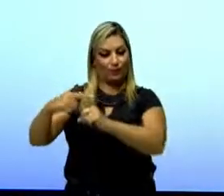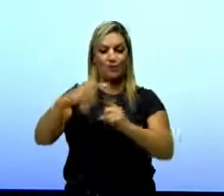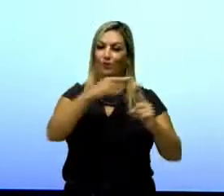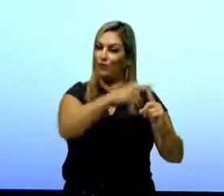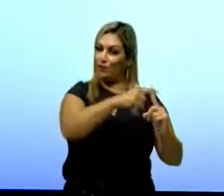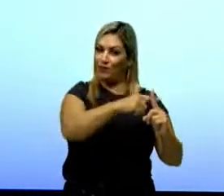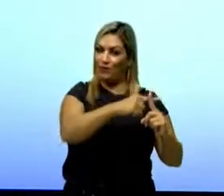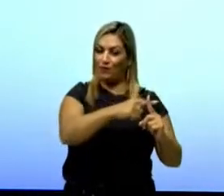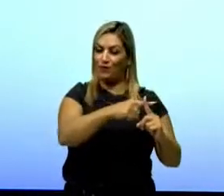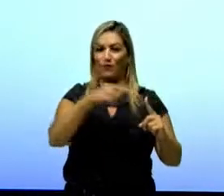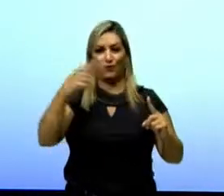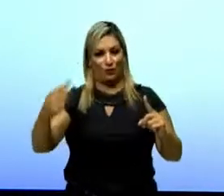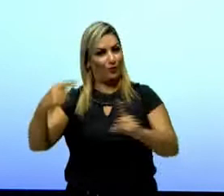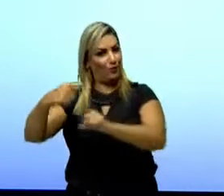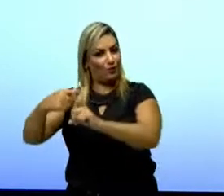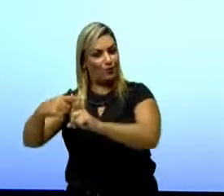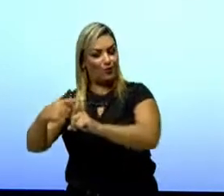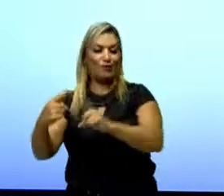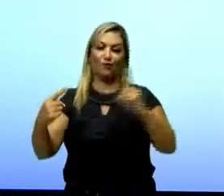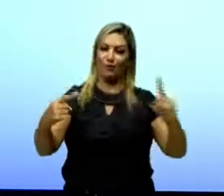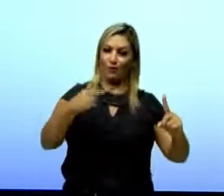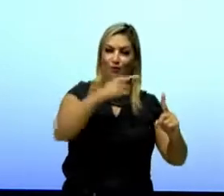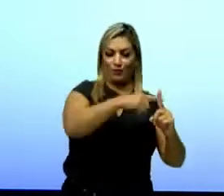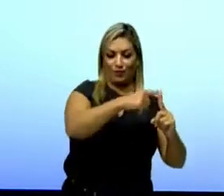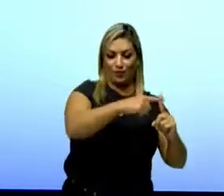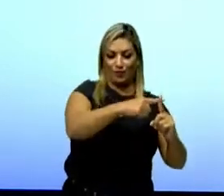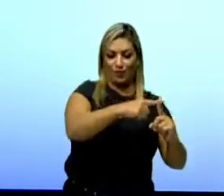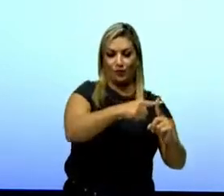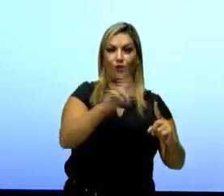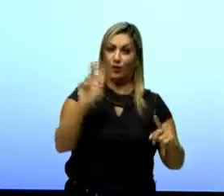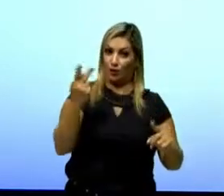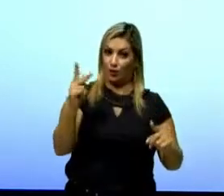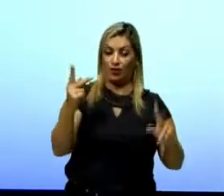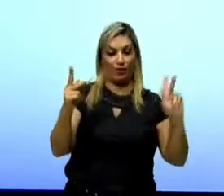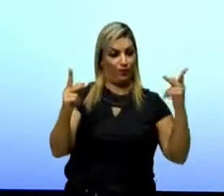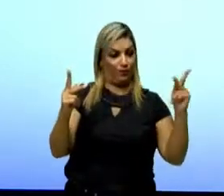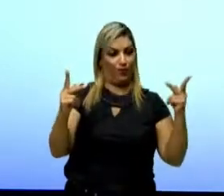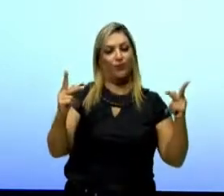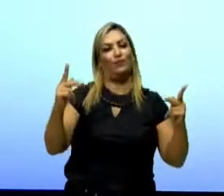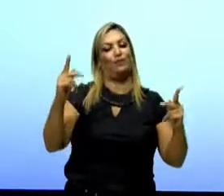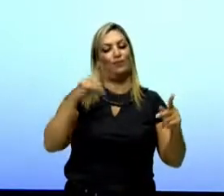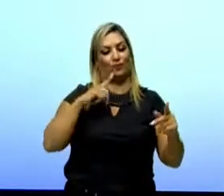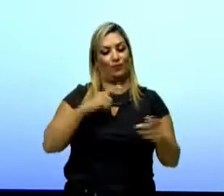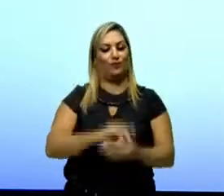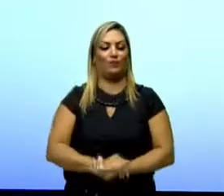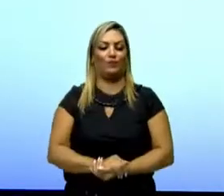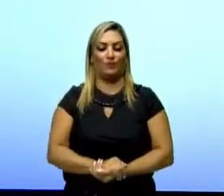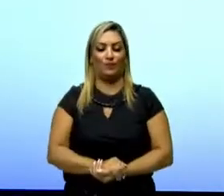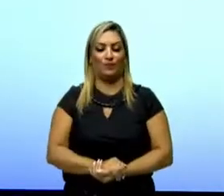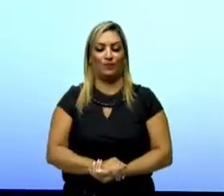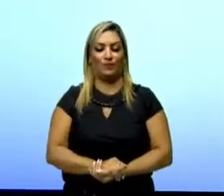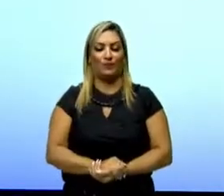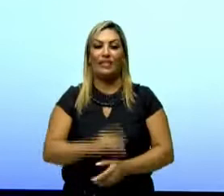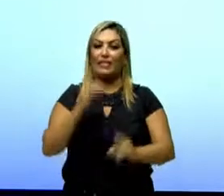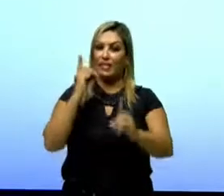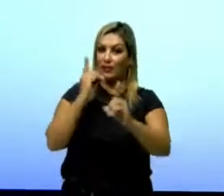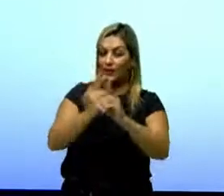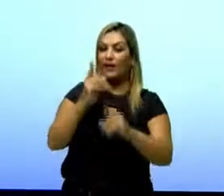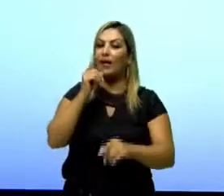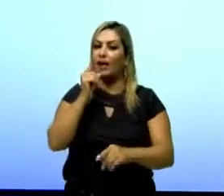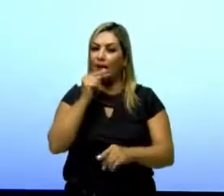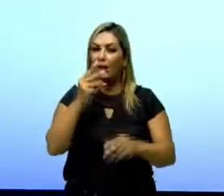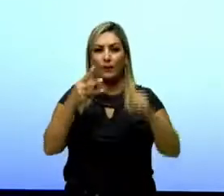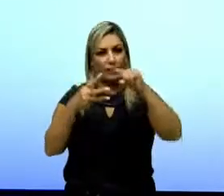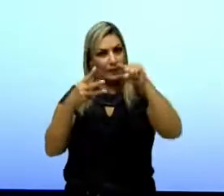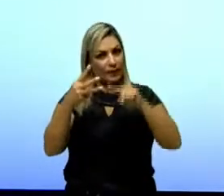do outro lado nos átomos de hidrogênio. Nós encontraremos a água nos